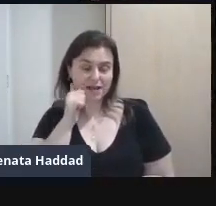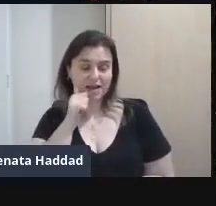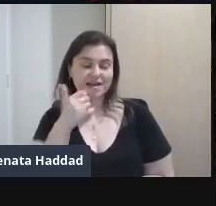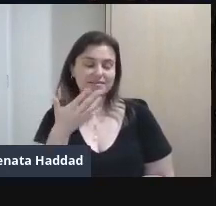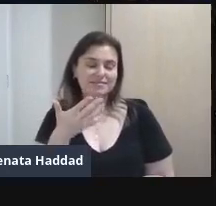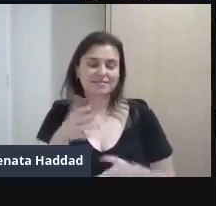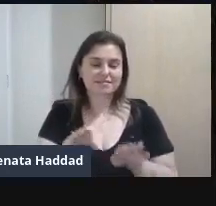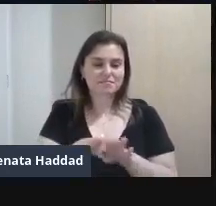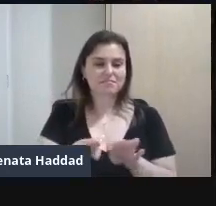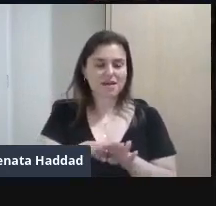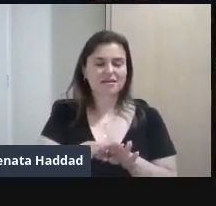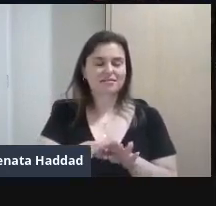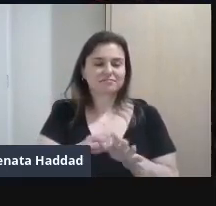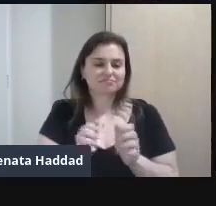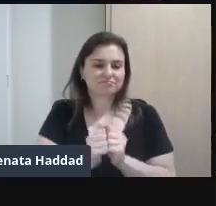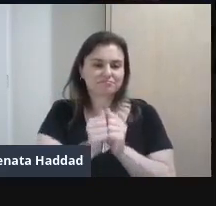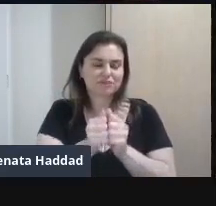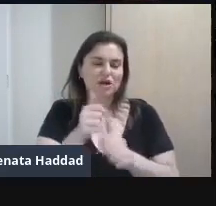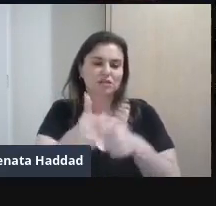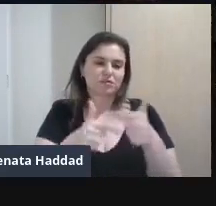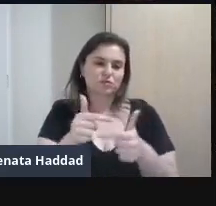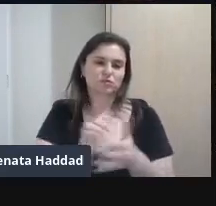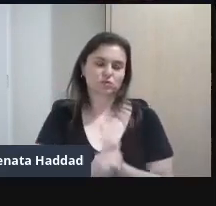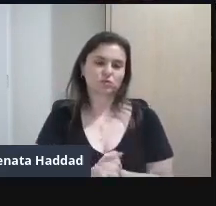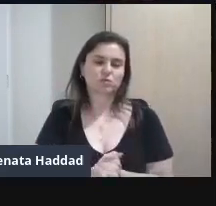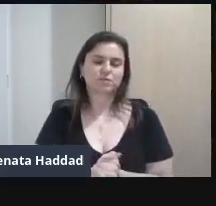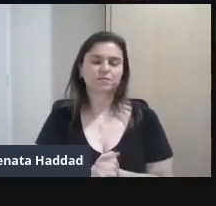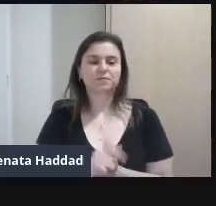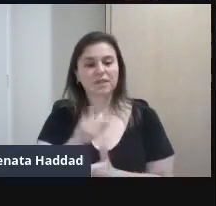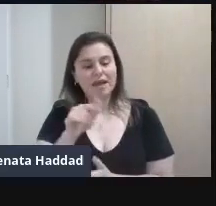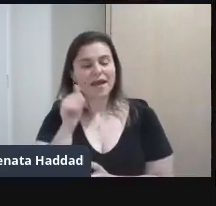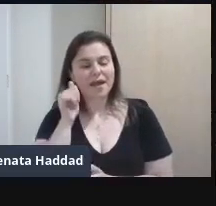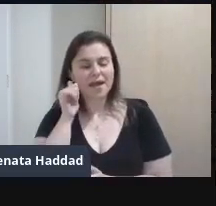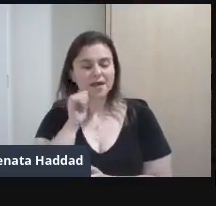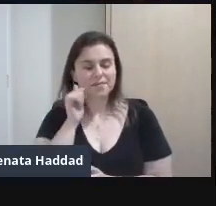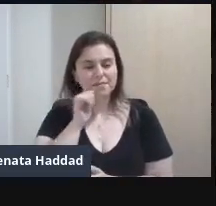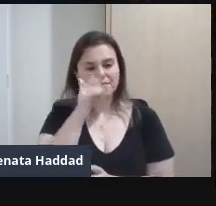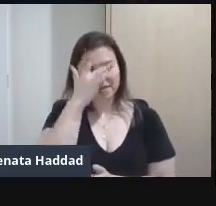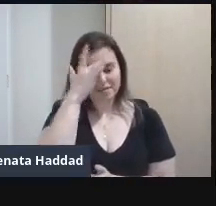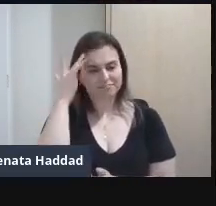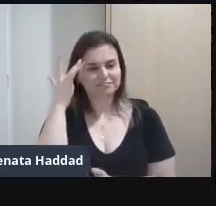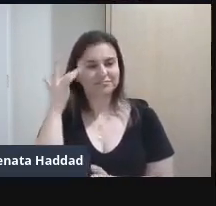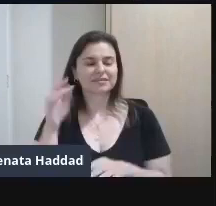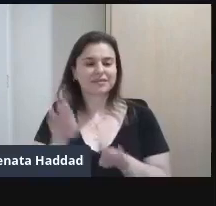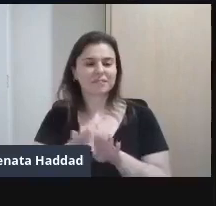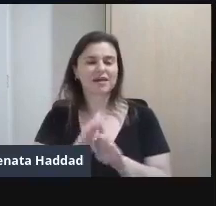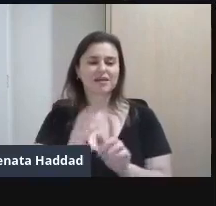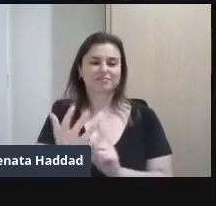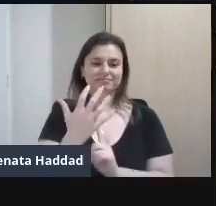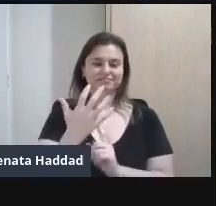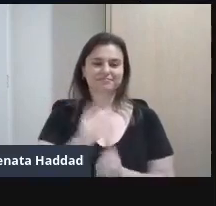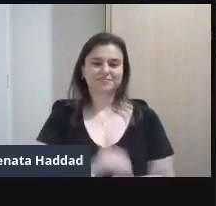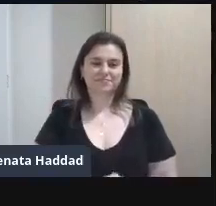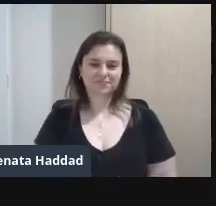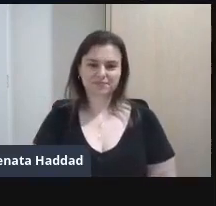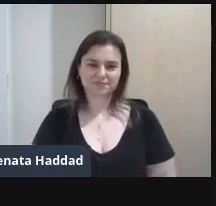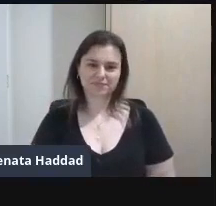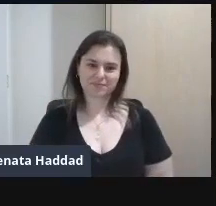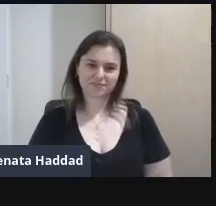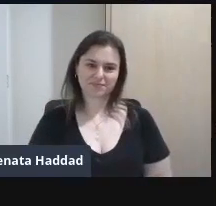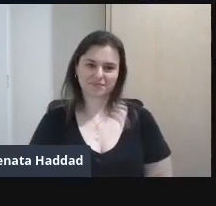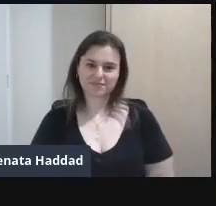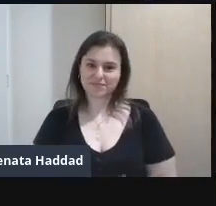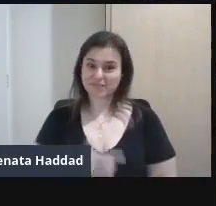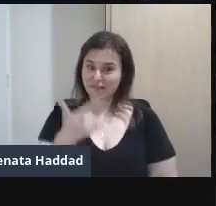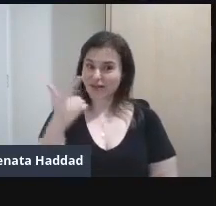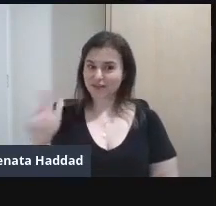Então Está aí Uma pessoa Realmente Que nos inspira Mais uma vez Vamos lá Próximo Próxima mulher